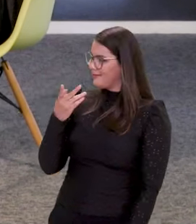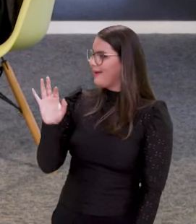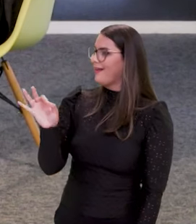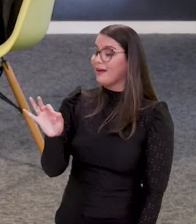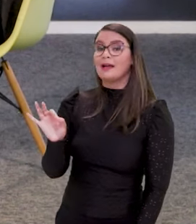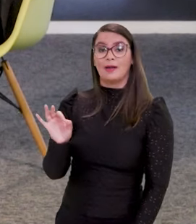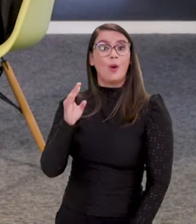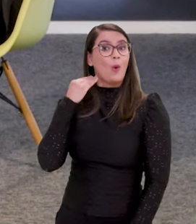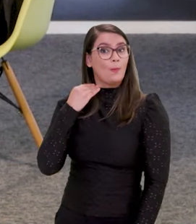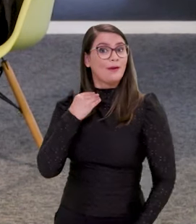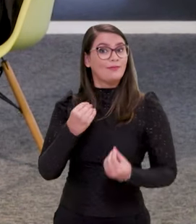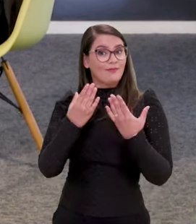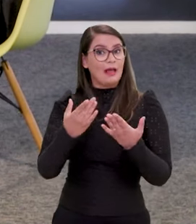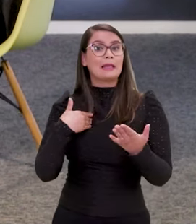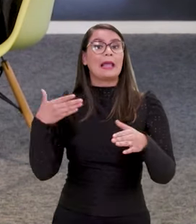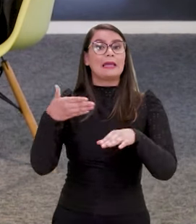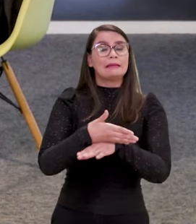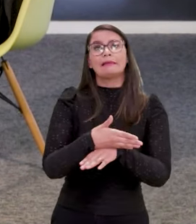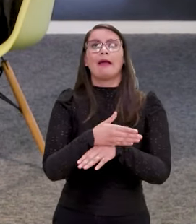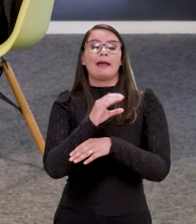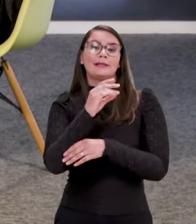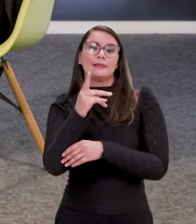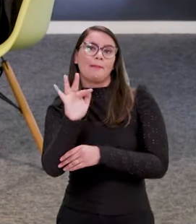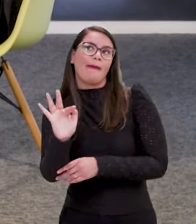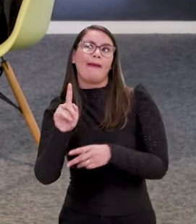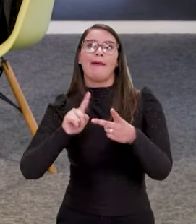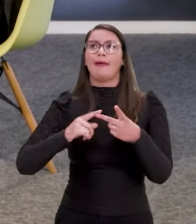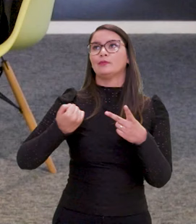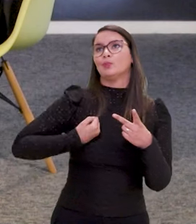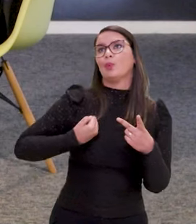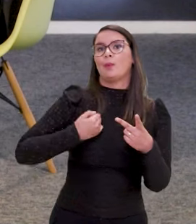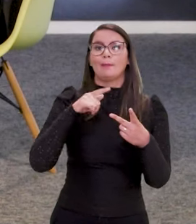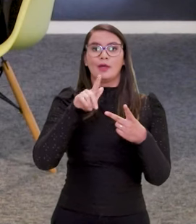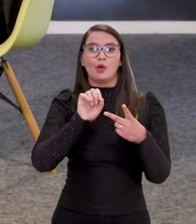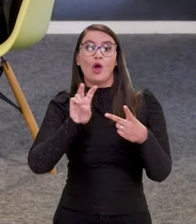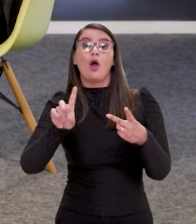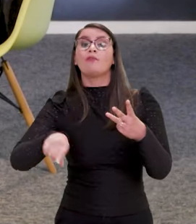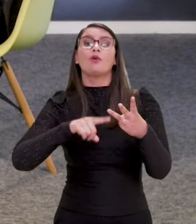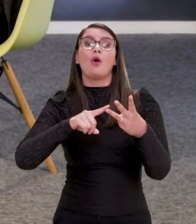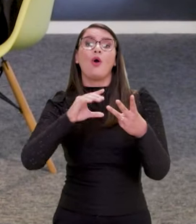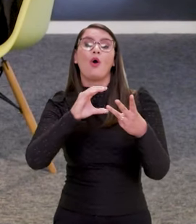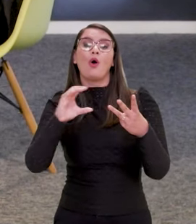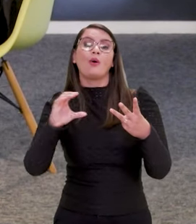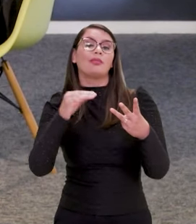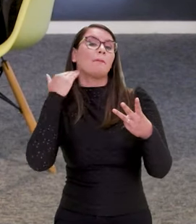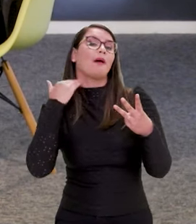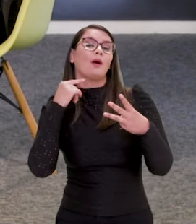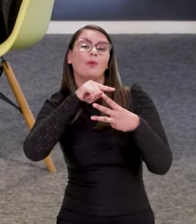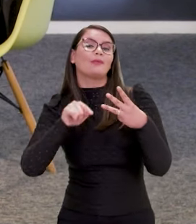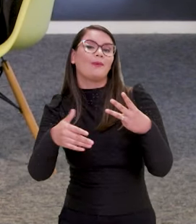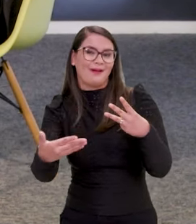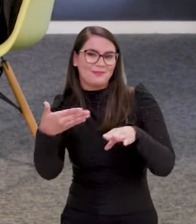você... Ele oferece a sua opção, você quer fazer o seu login, via, sei lá, CPF, número GOV-BR ou pela sua conta bancária.